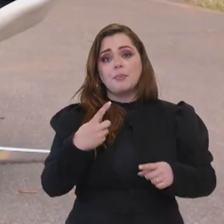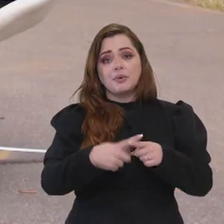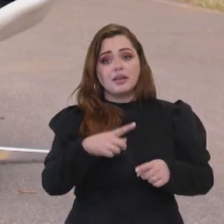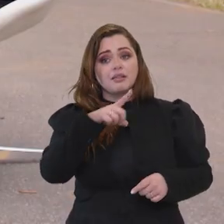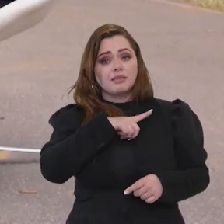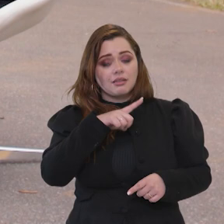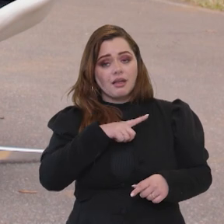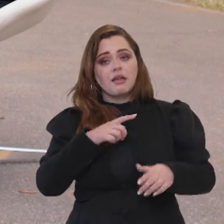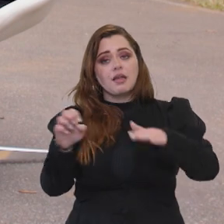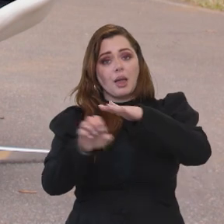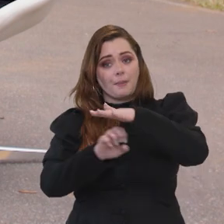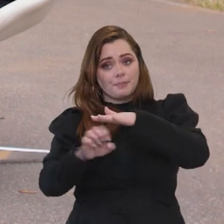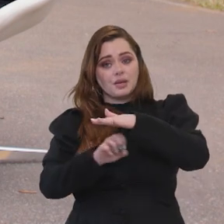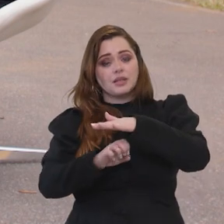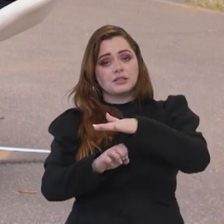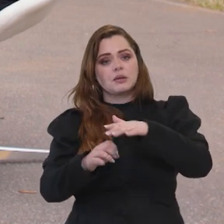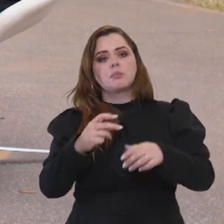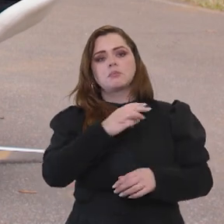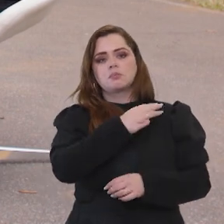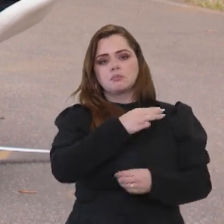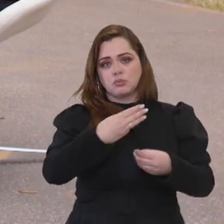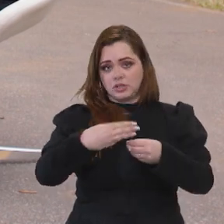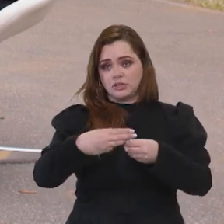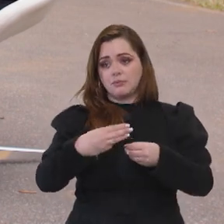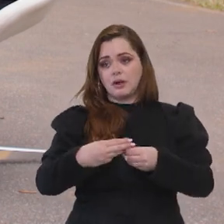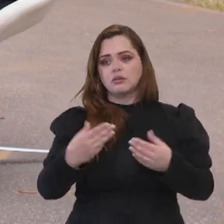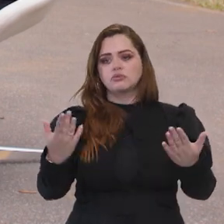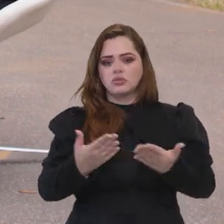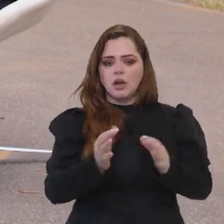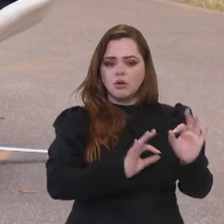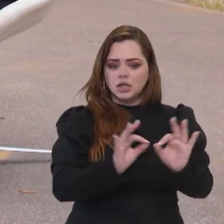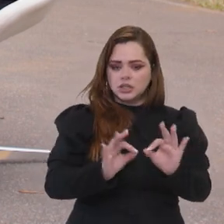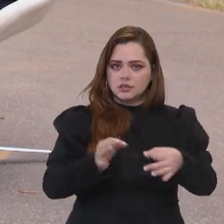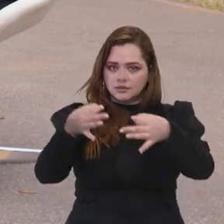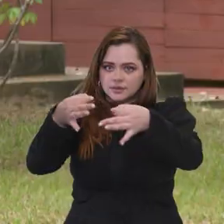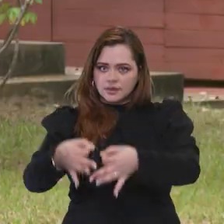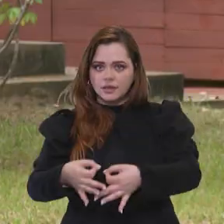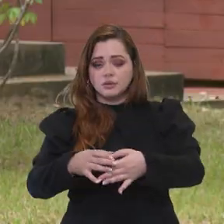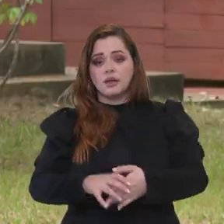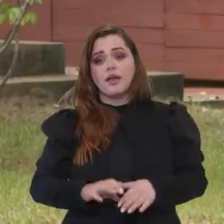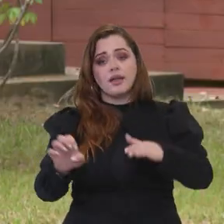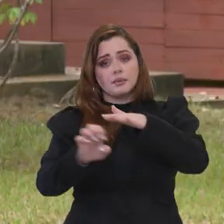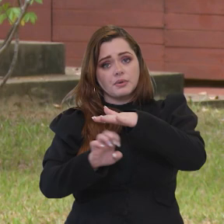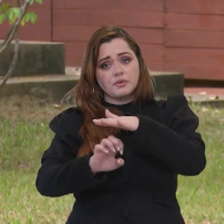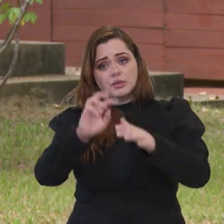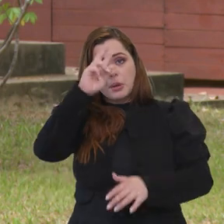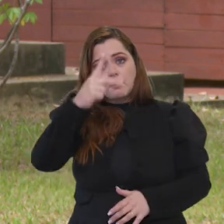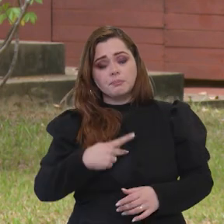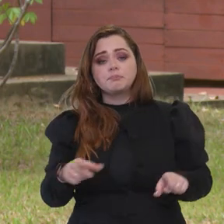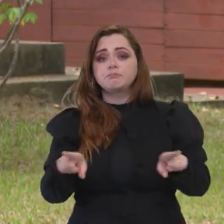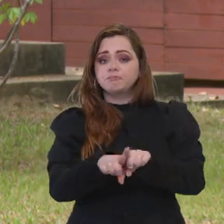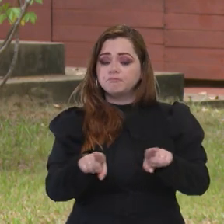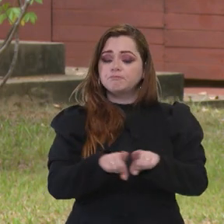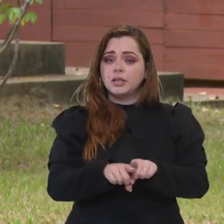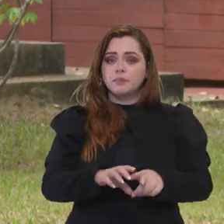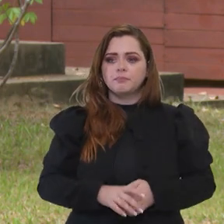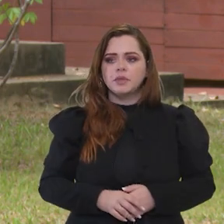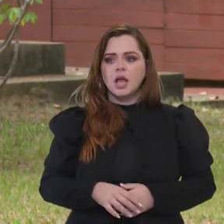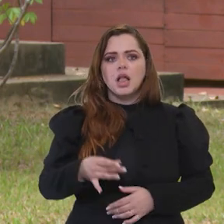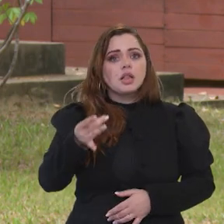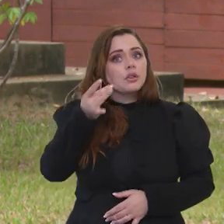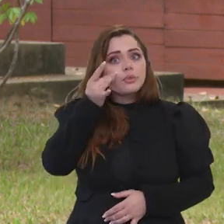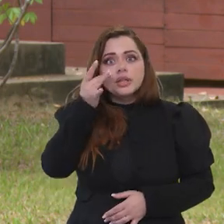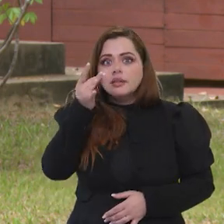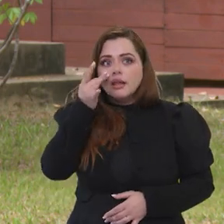municipais que prestam bons serviços. E tem empresas privadas que fazem um excelente serviço. Então, é isso. Nós temos que buscar, na verdade, um investimento.